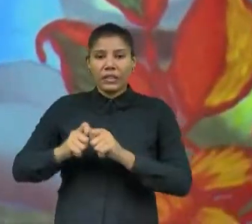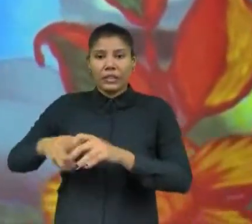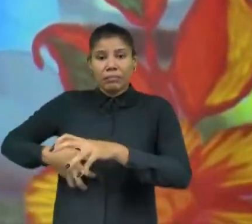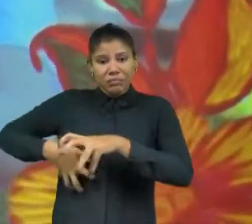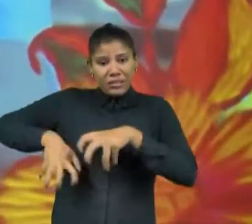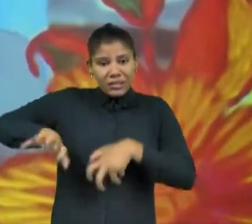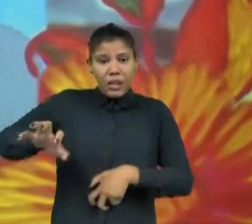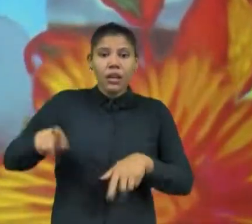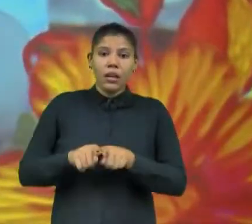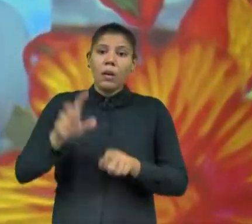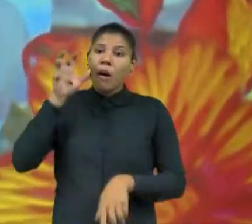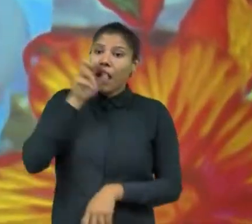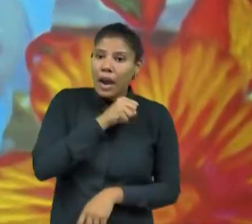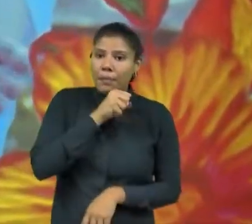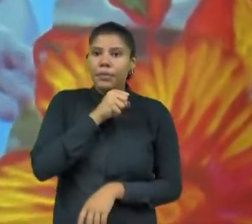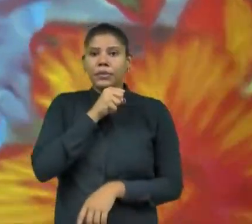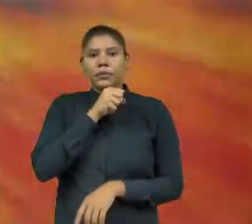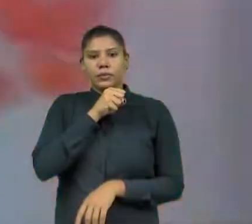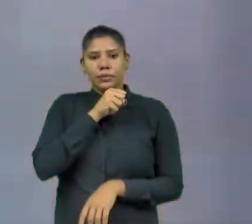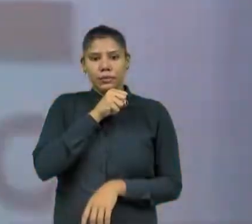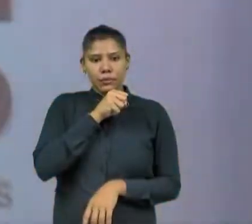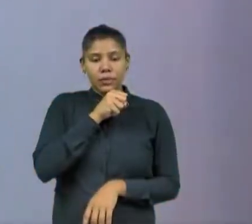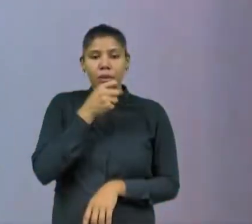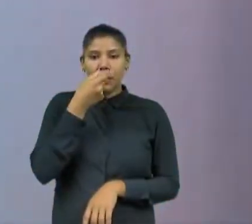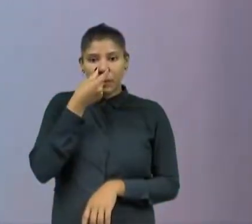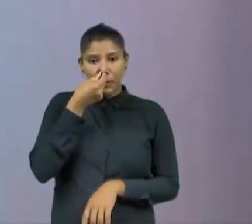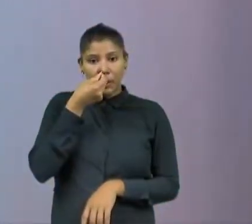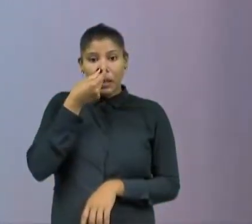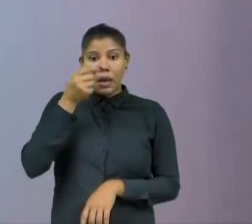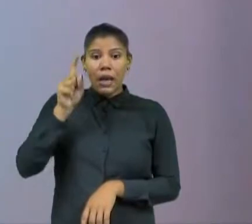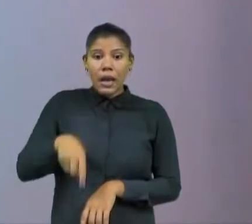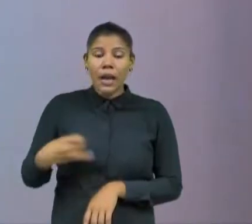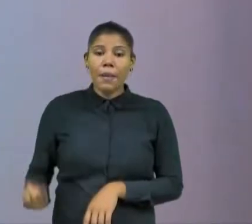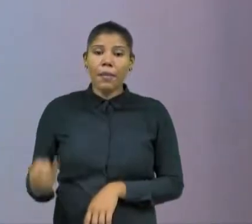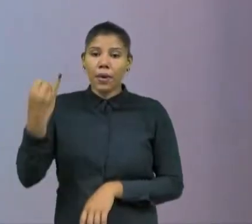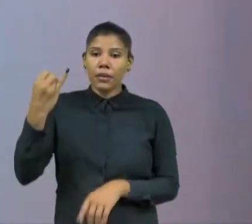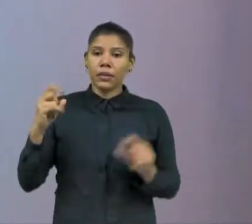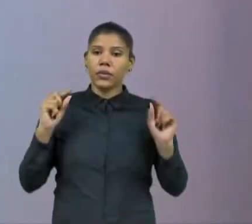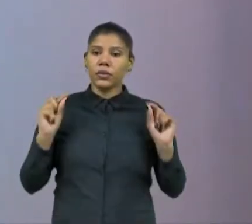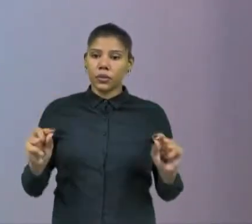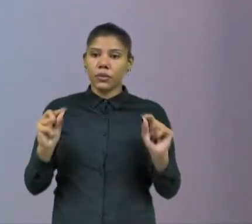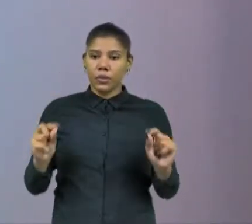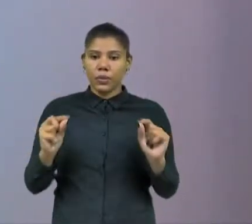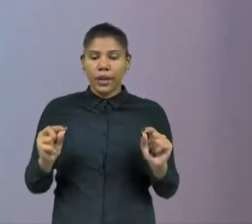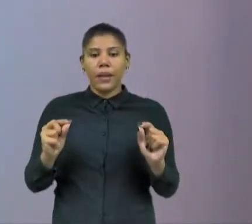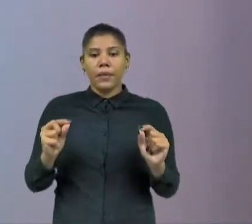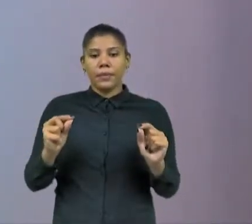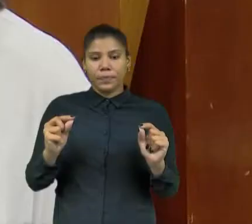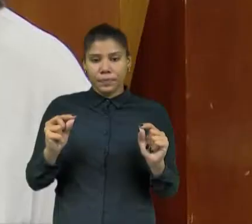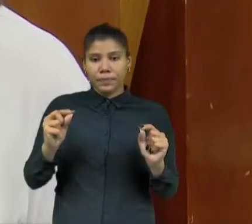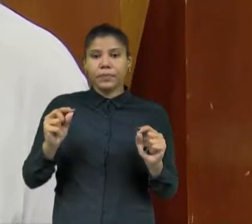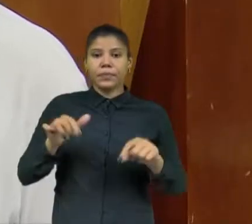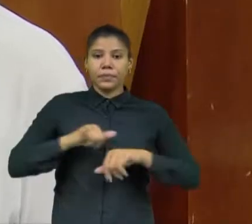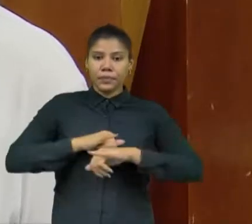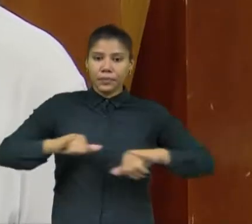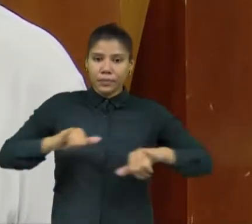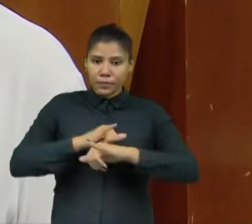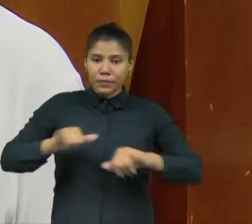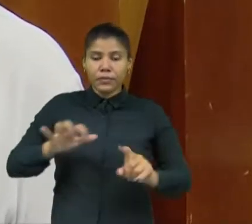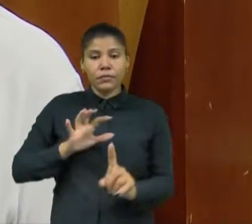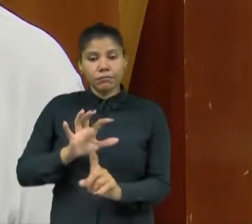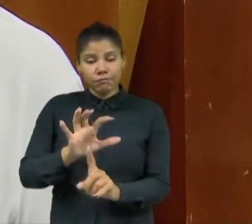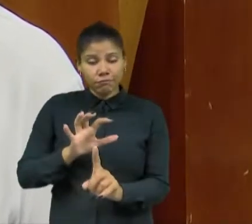diagnóstico, é importante a sensibilidade para a importância da doação de órgãos. A doação